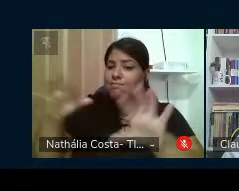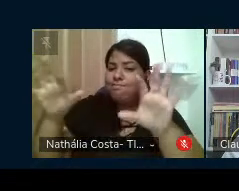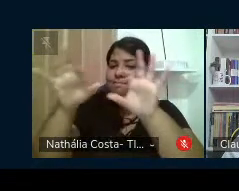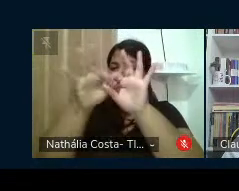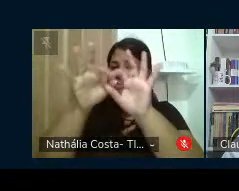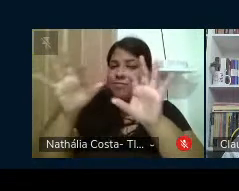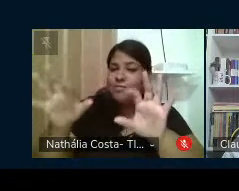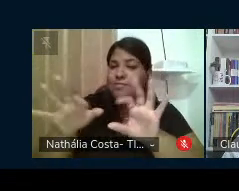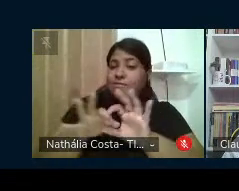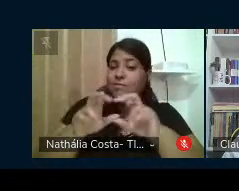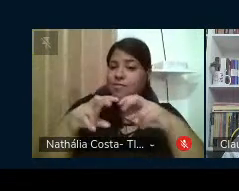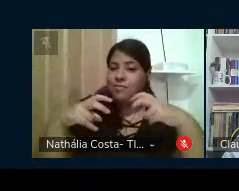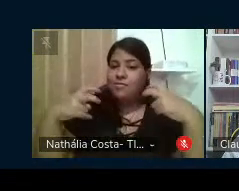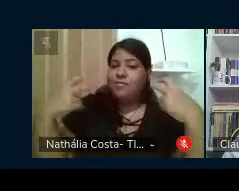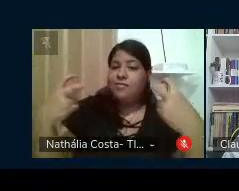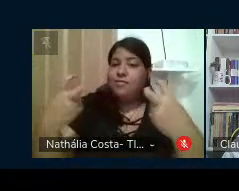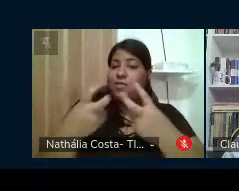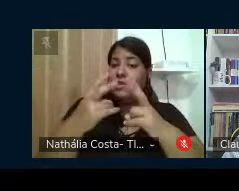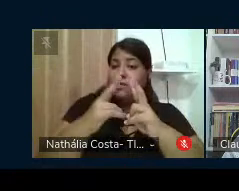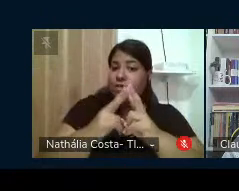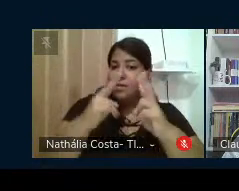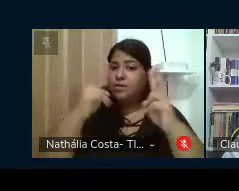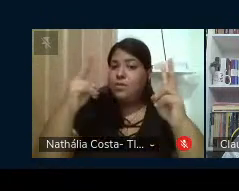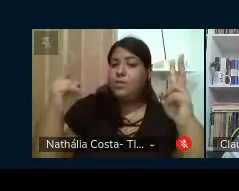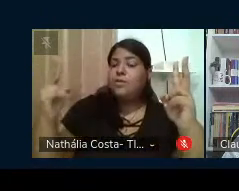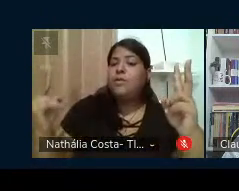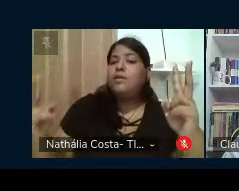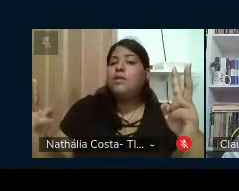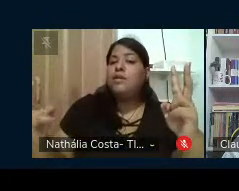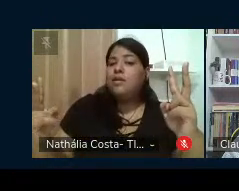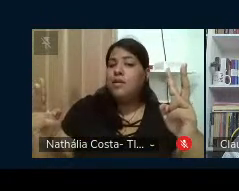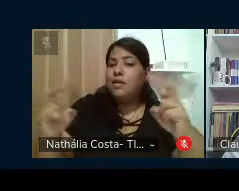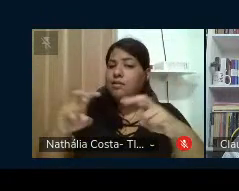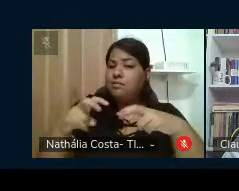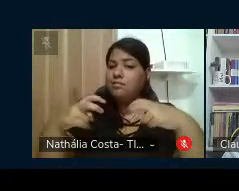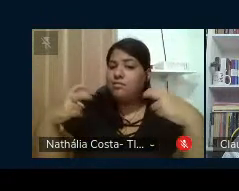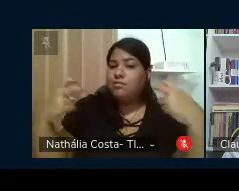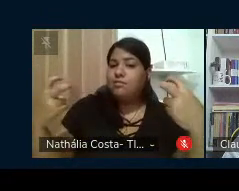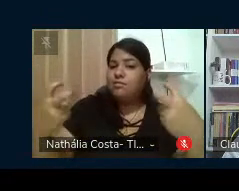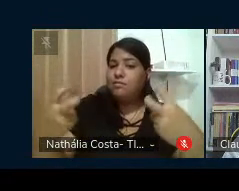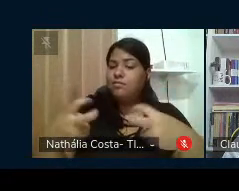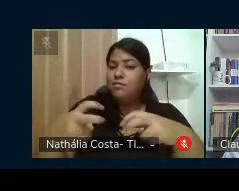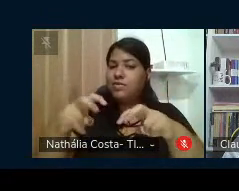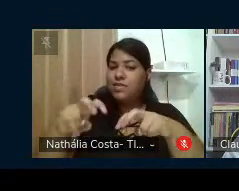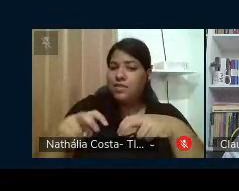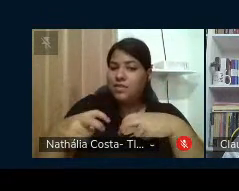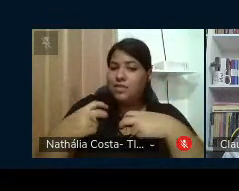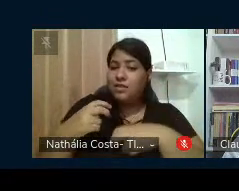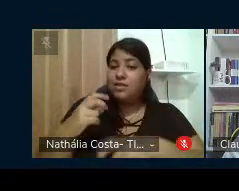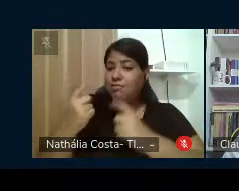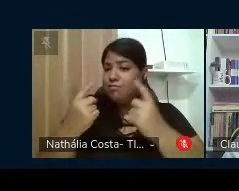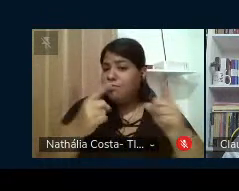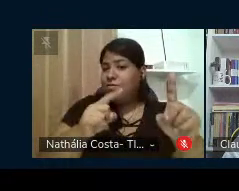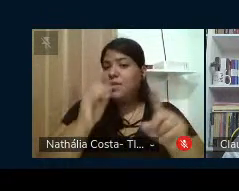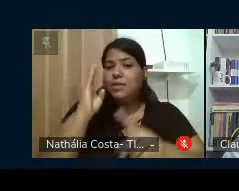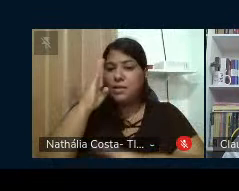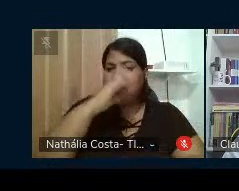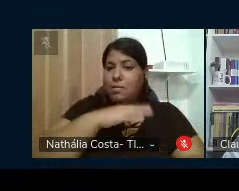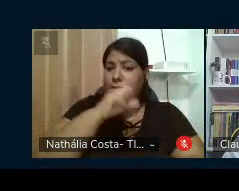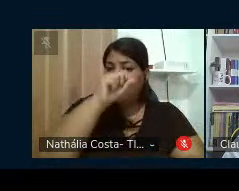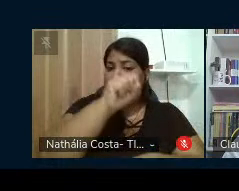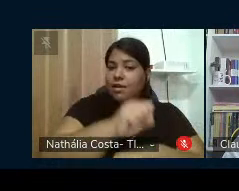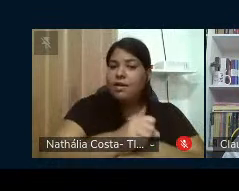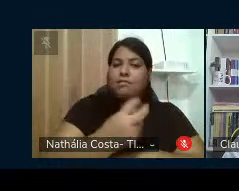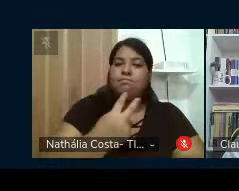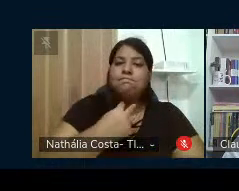Temos as mãos nesta roda virtual A ciranda contra o mal